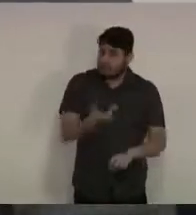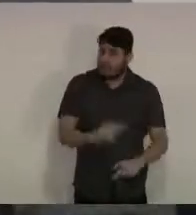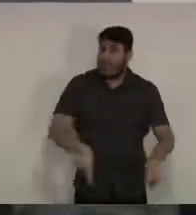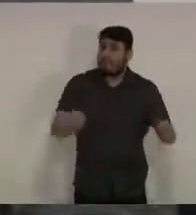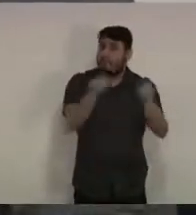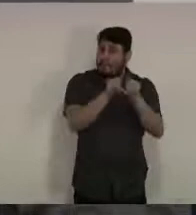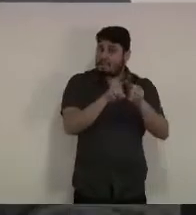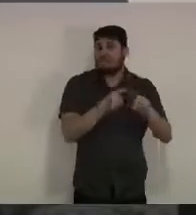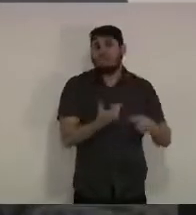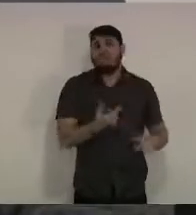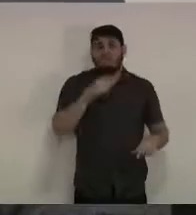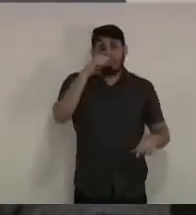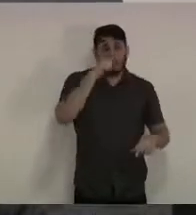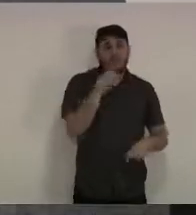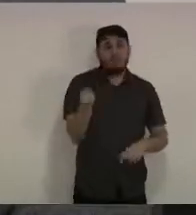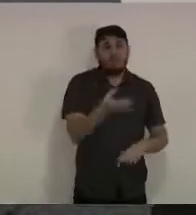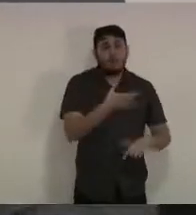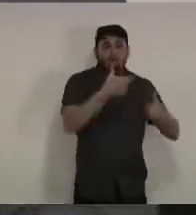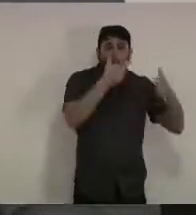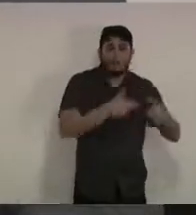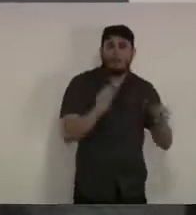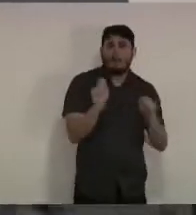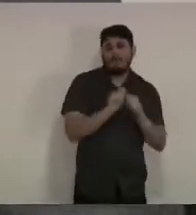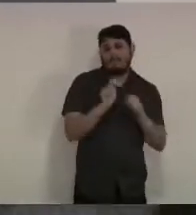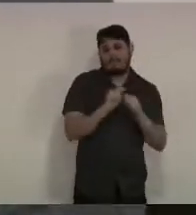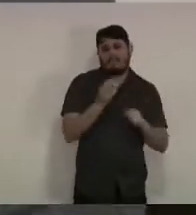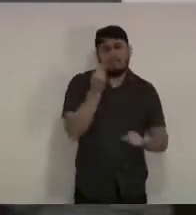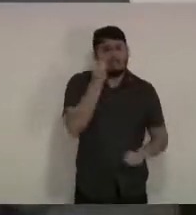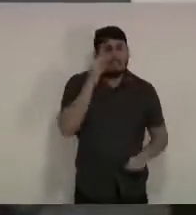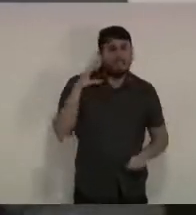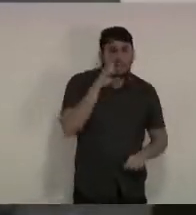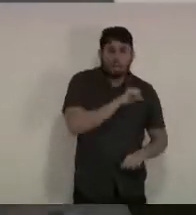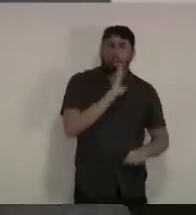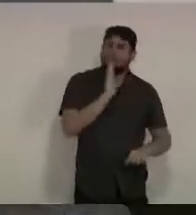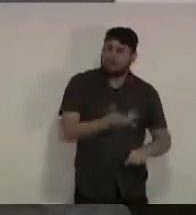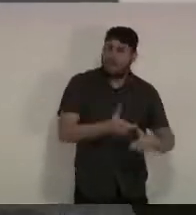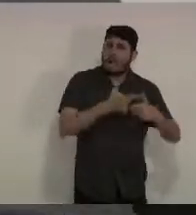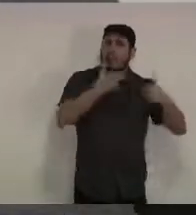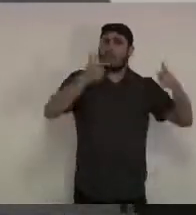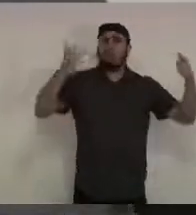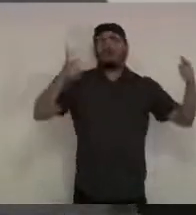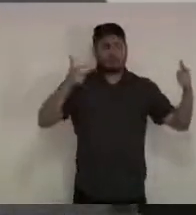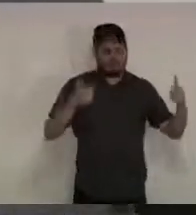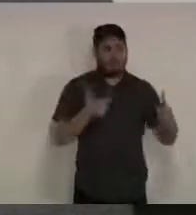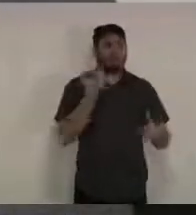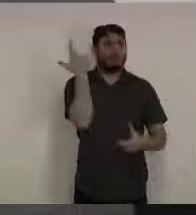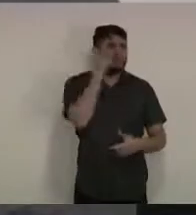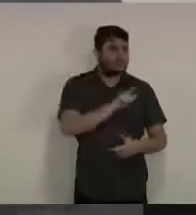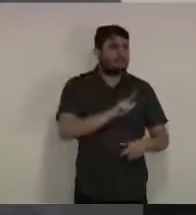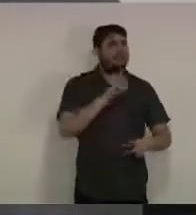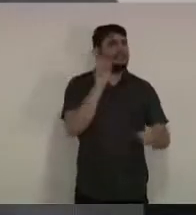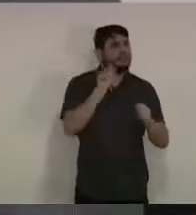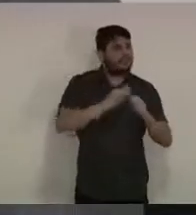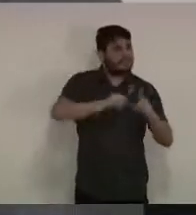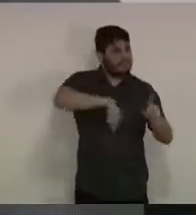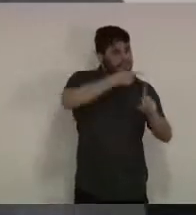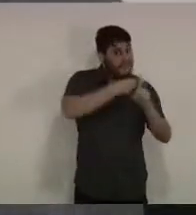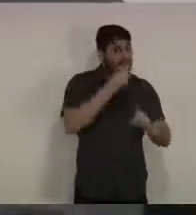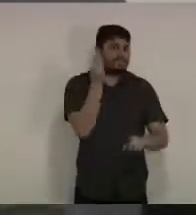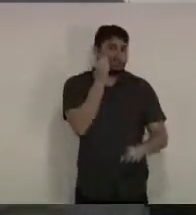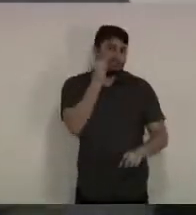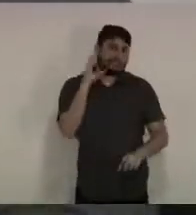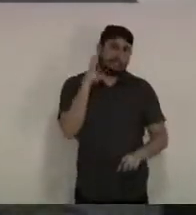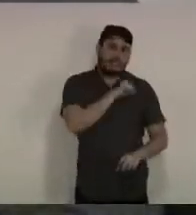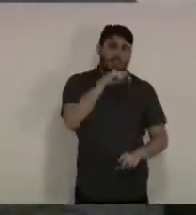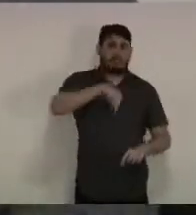cidade como eu disse anteriormente e estamos fazendo isso e estamos aumentando nesses últimos 15 dias vamos ter um aumento considerável do número de